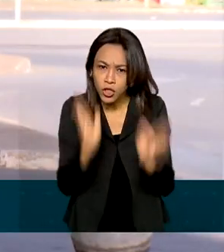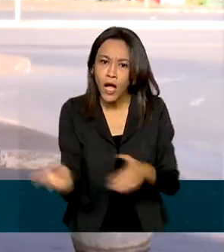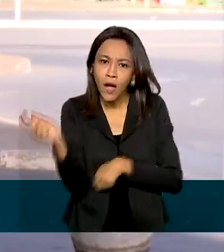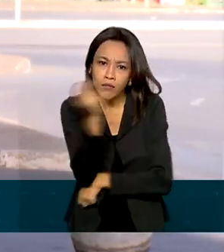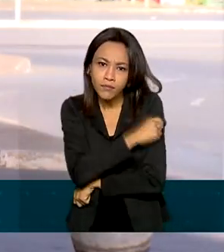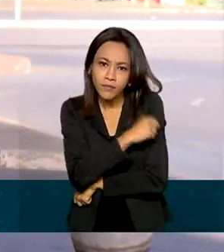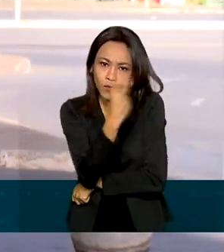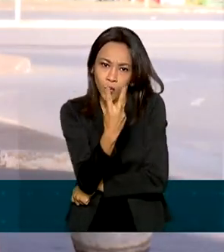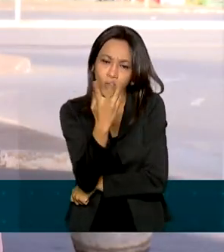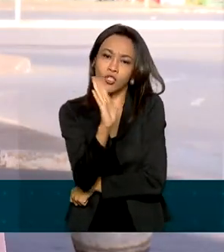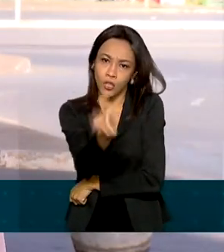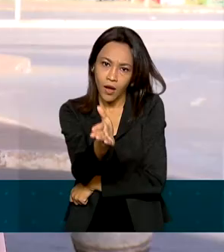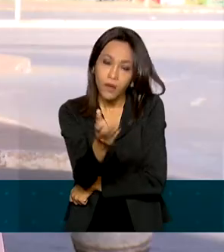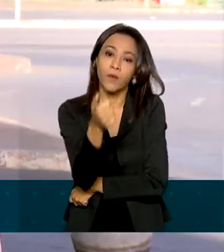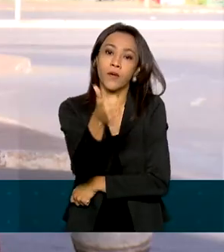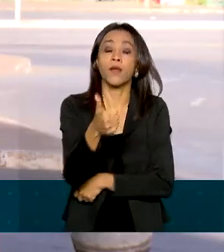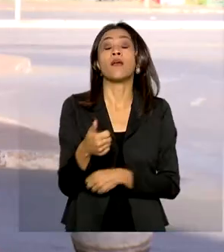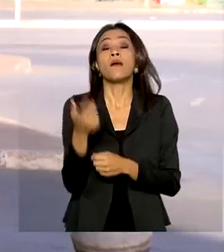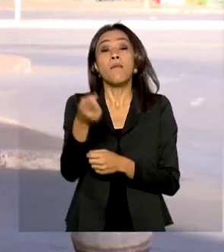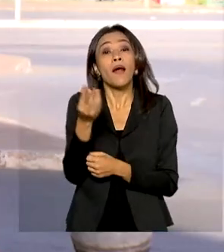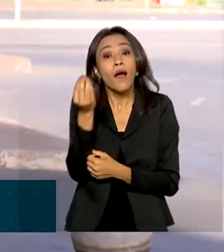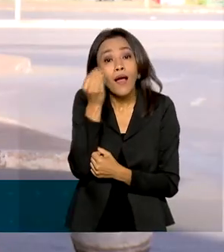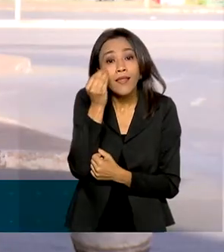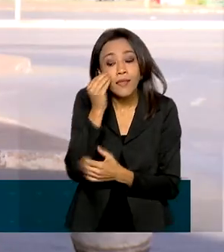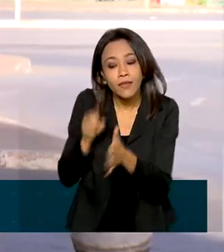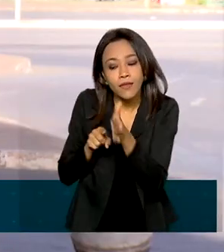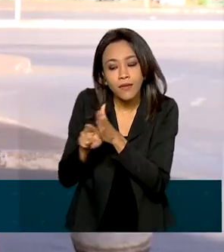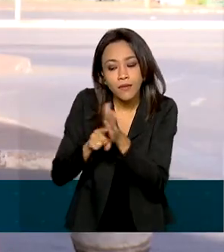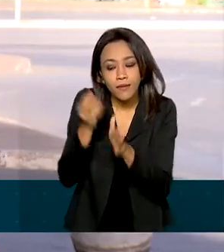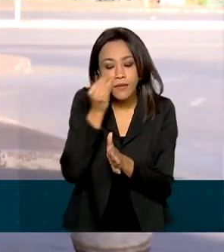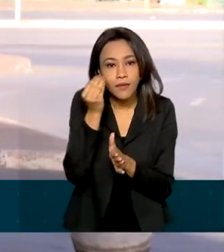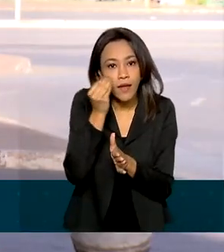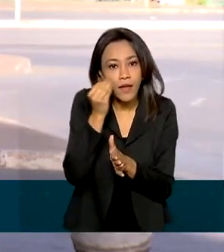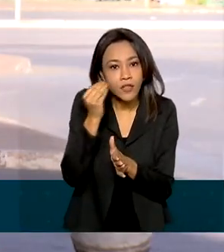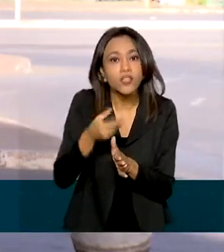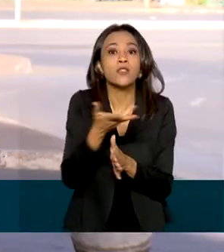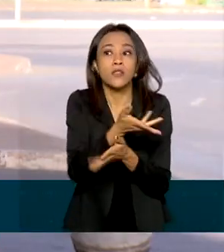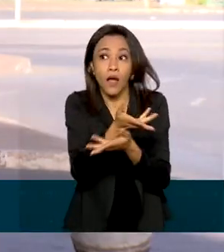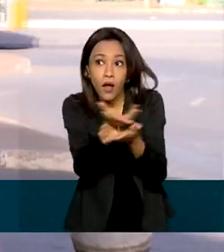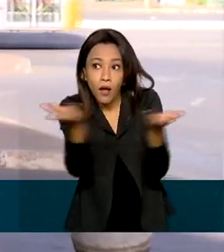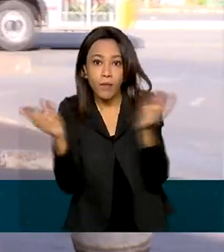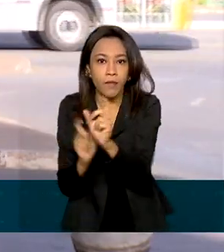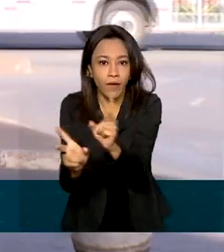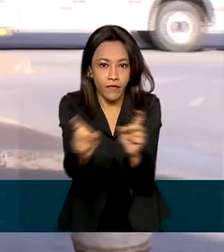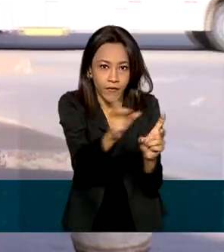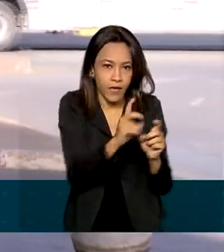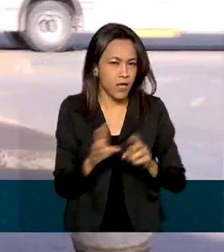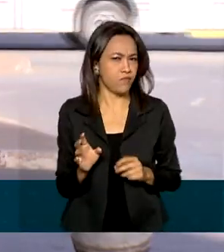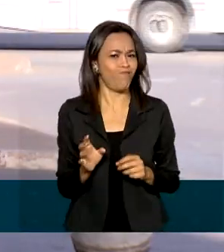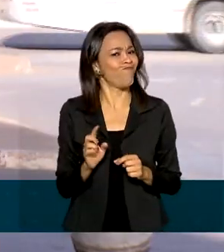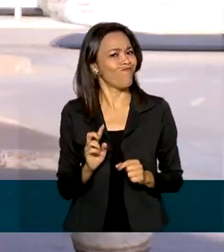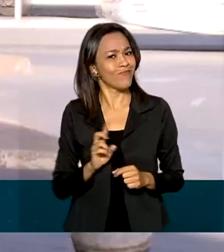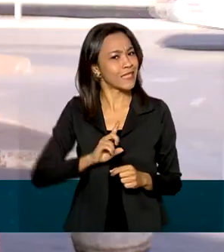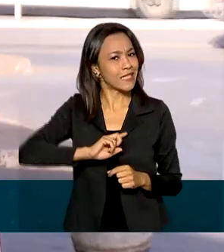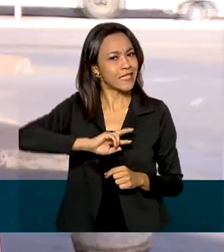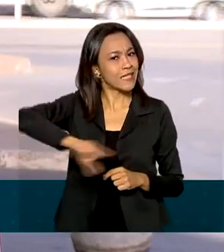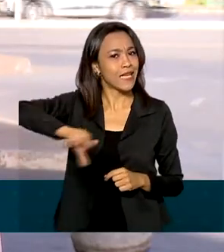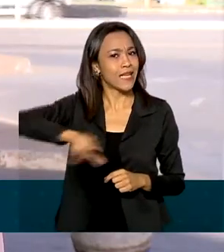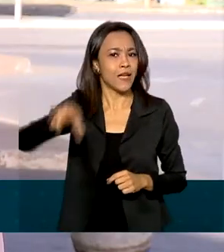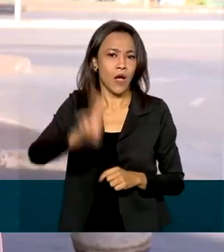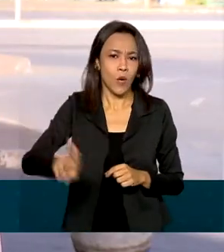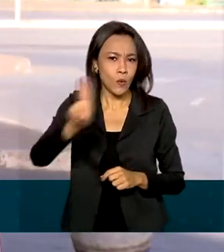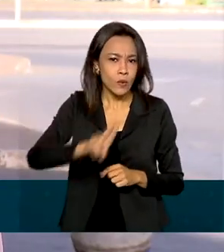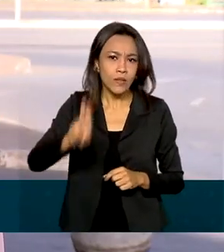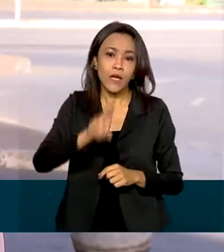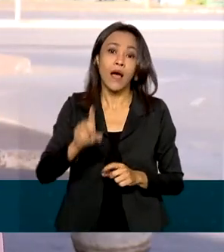alerta que os testes para diagnóstico da Covid-19 disponíveis no mercado não devem ser usados para ferir o nível